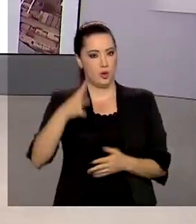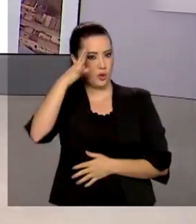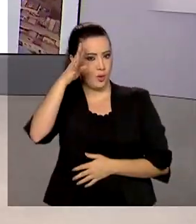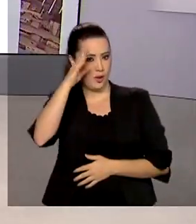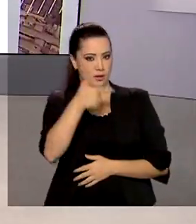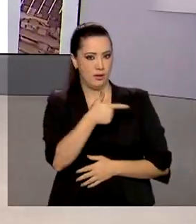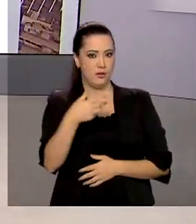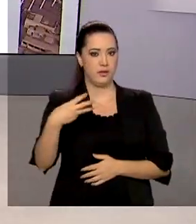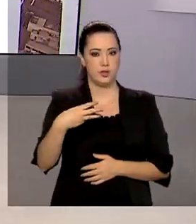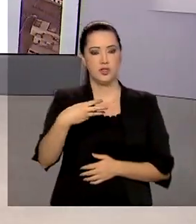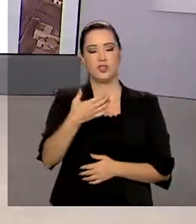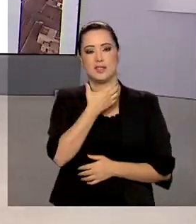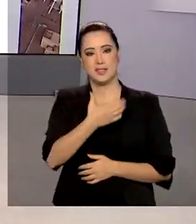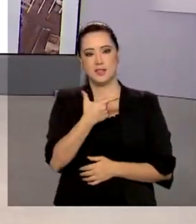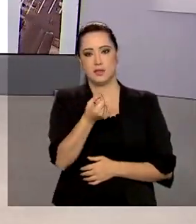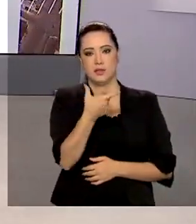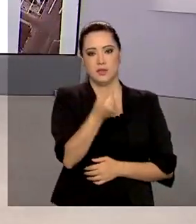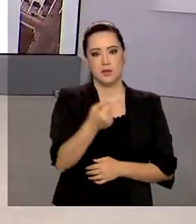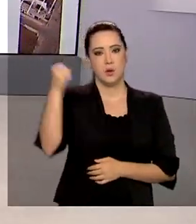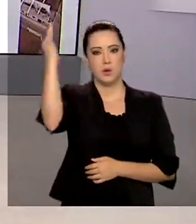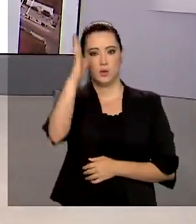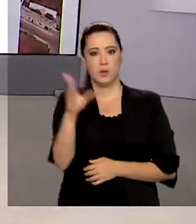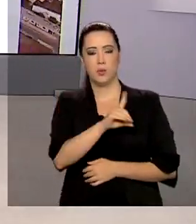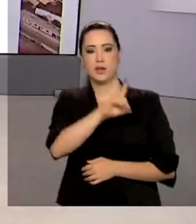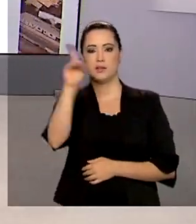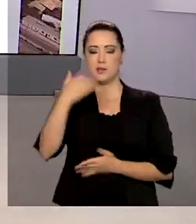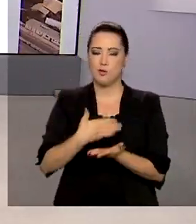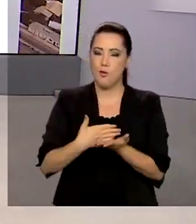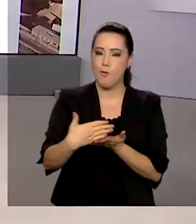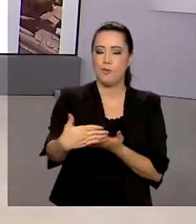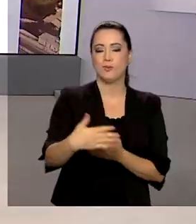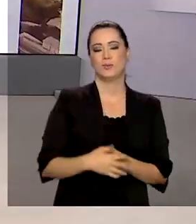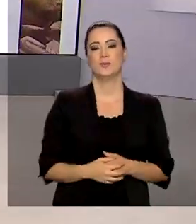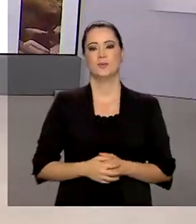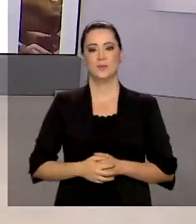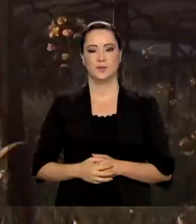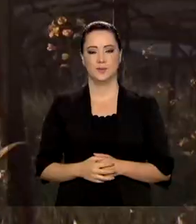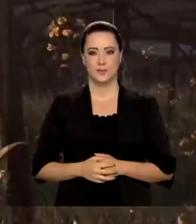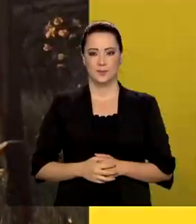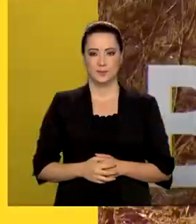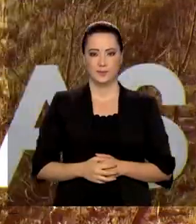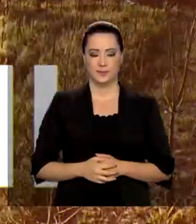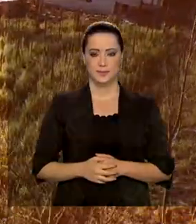23 de dezembro de 2020. O Brasil em Dia já está no ar.